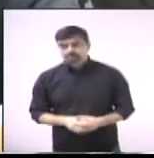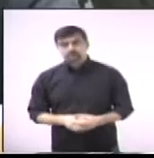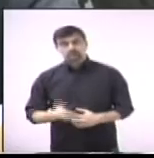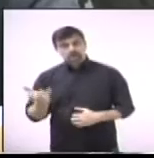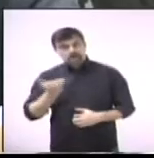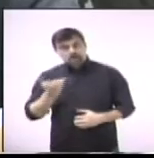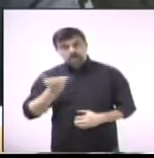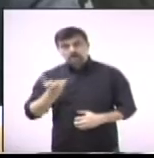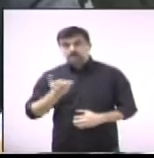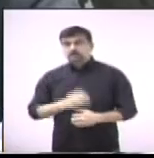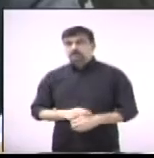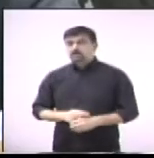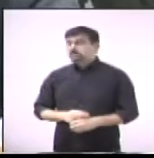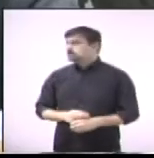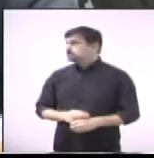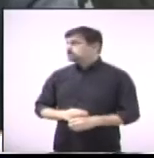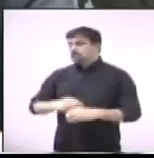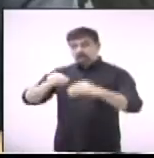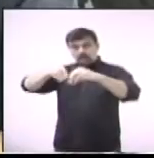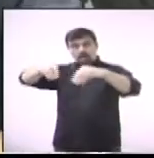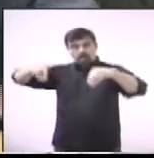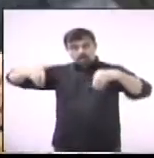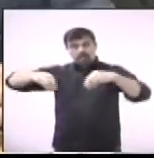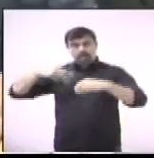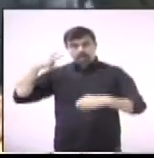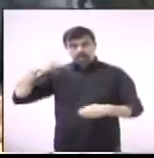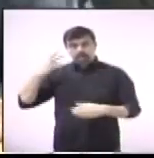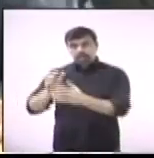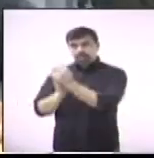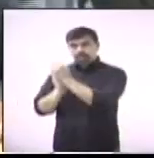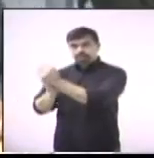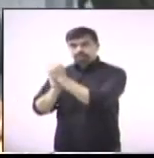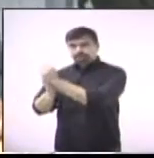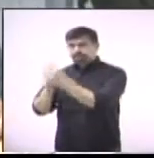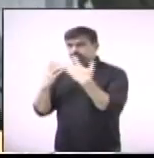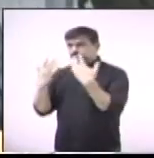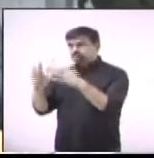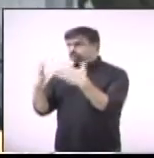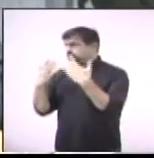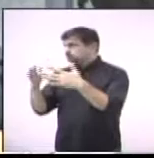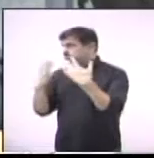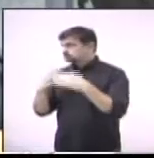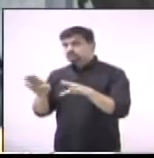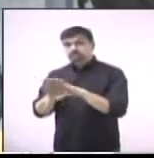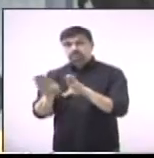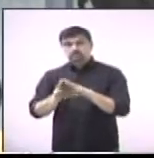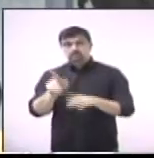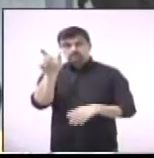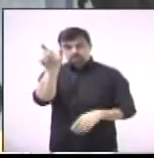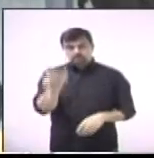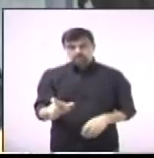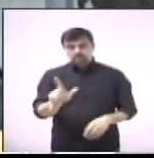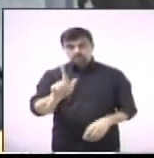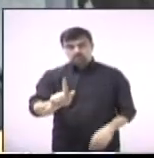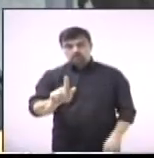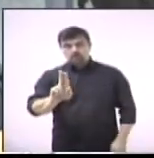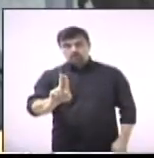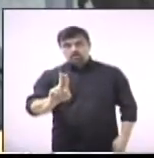Queria parabenizar o vereador Danilo Barros, e dar os parabéns ao homenageado, ao Luiz Gustavo,